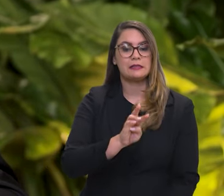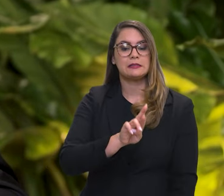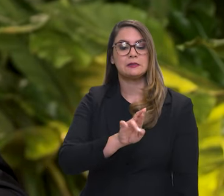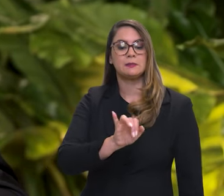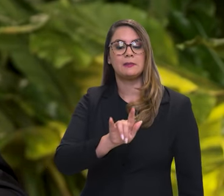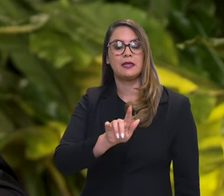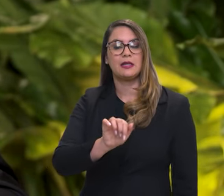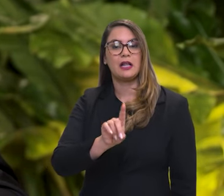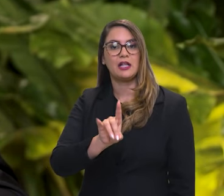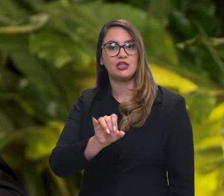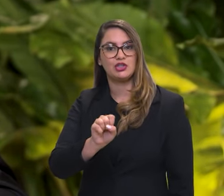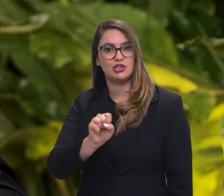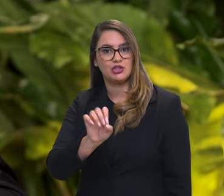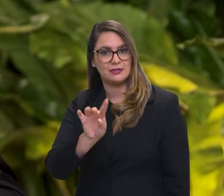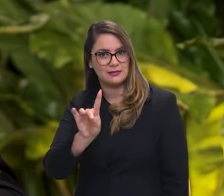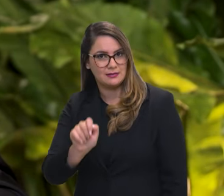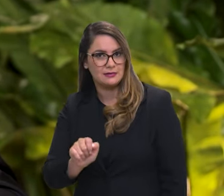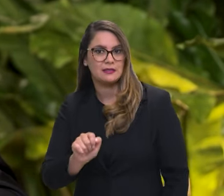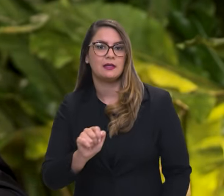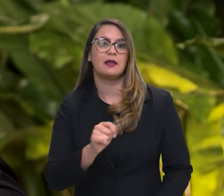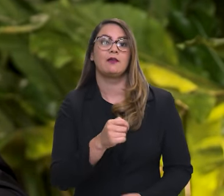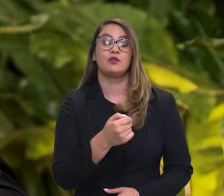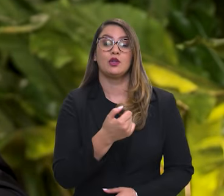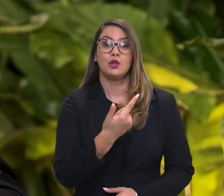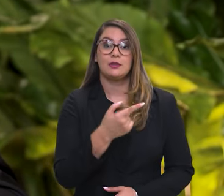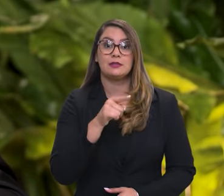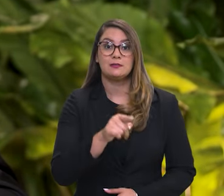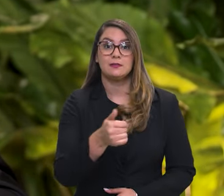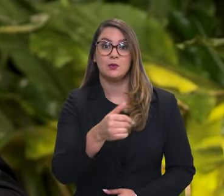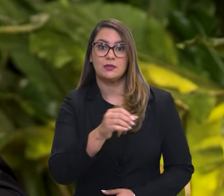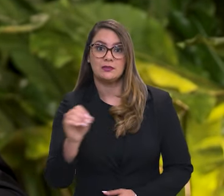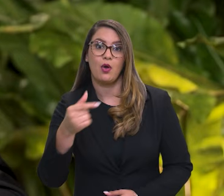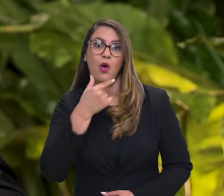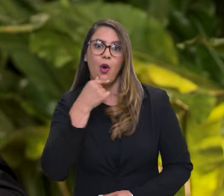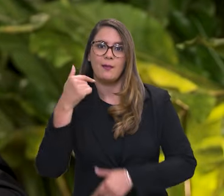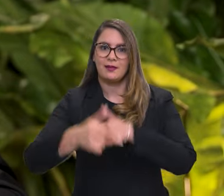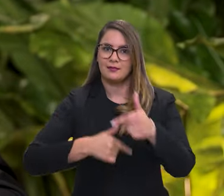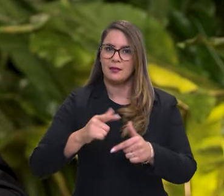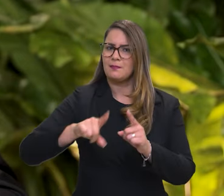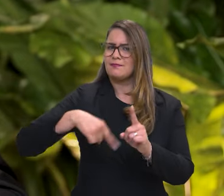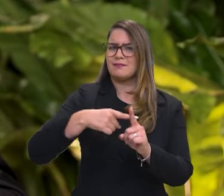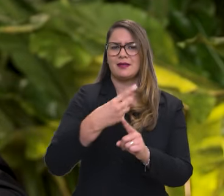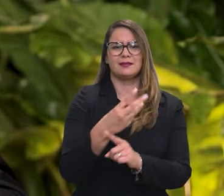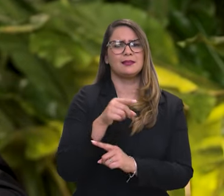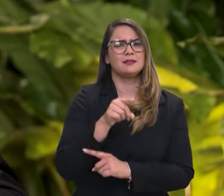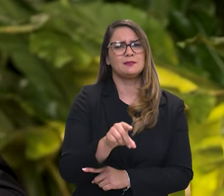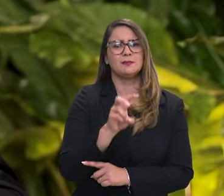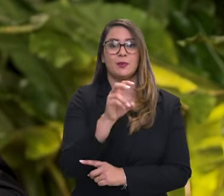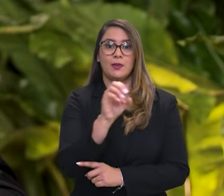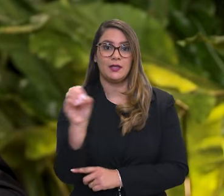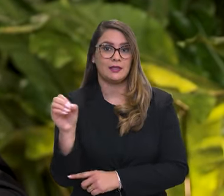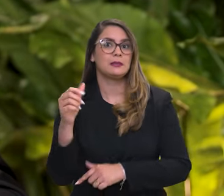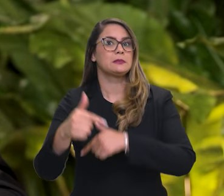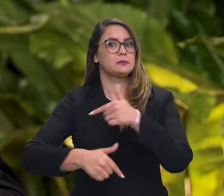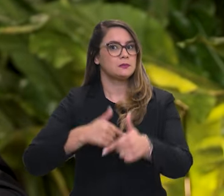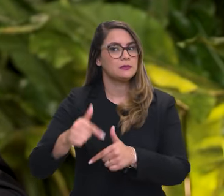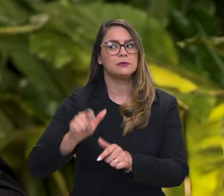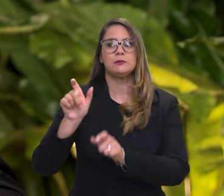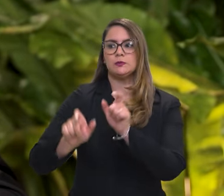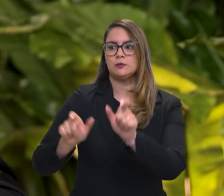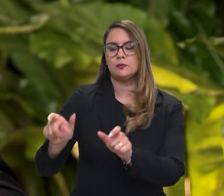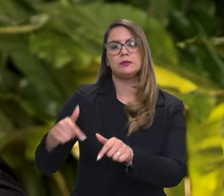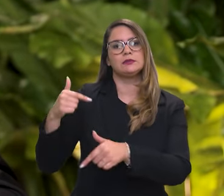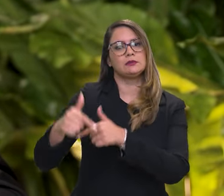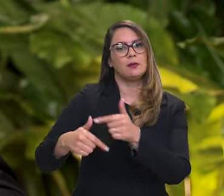reunir os brigadistas do IBAMA mais do ICMB, a gente está falando de mais de 3.500 pessoas trabalhando na prevenção e no combate aos incêndios